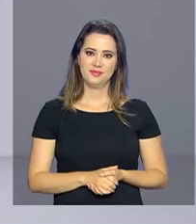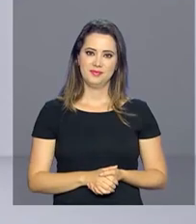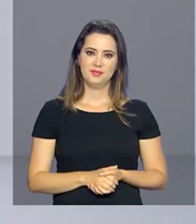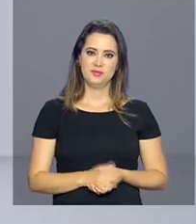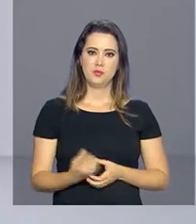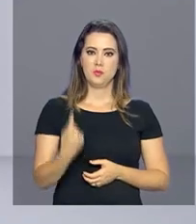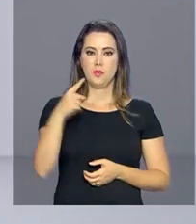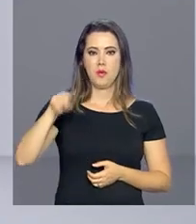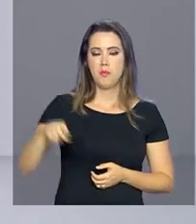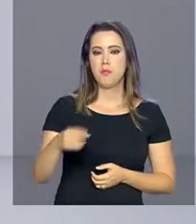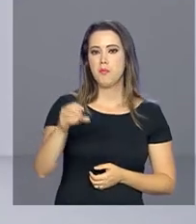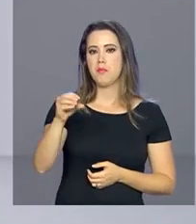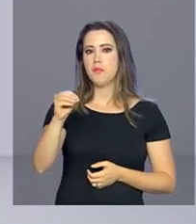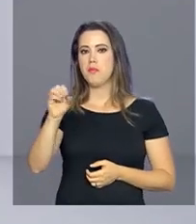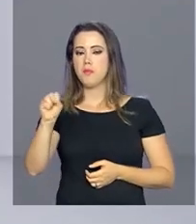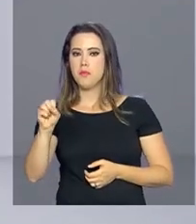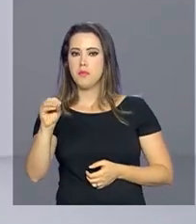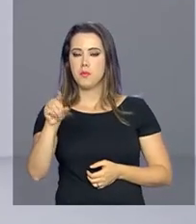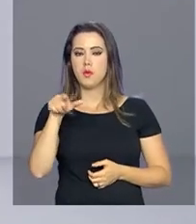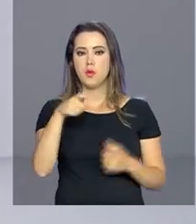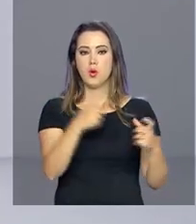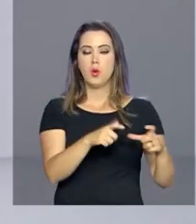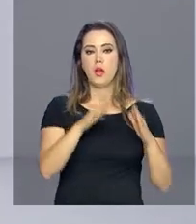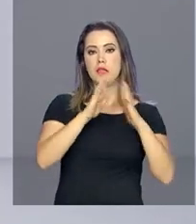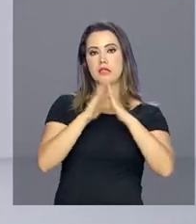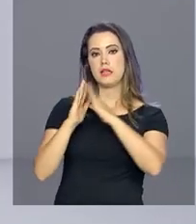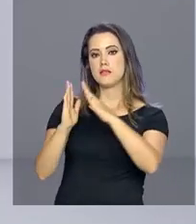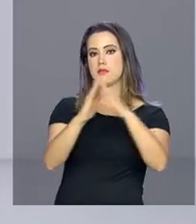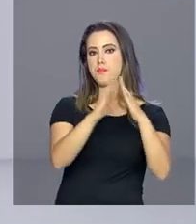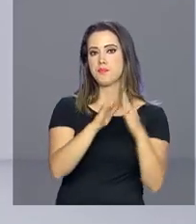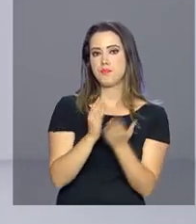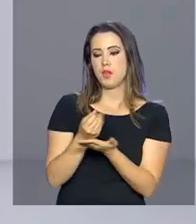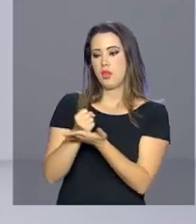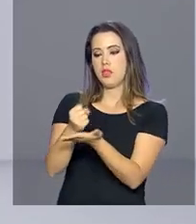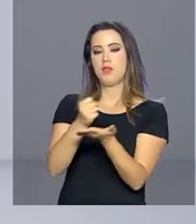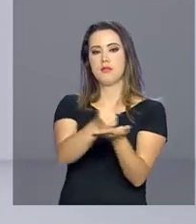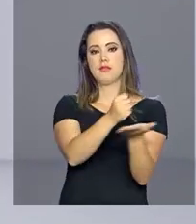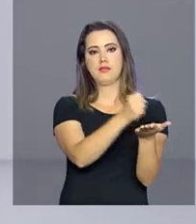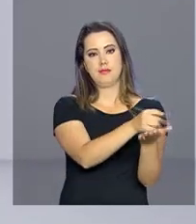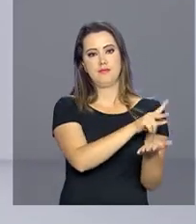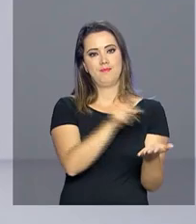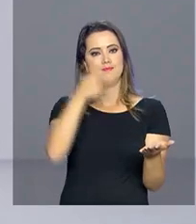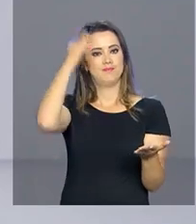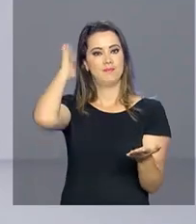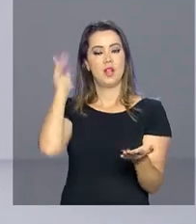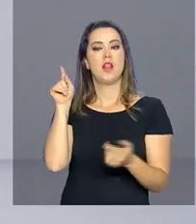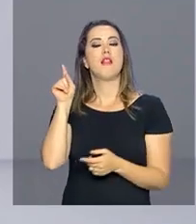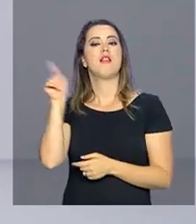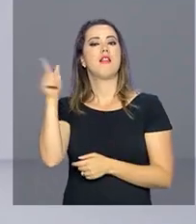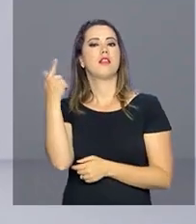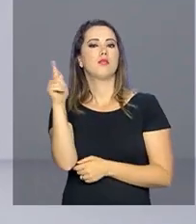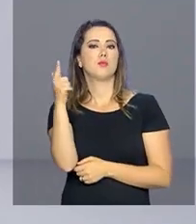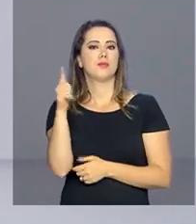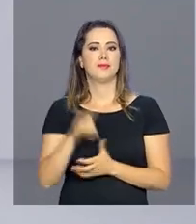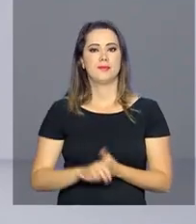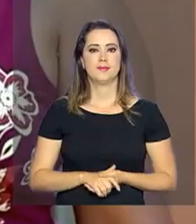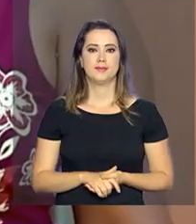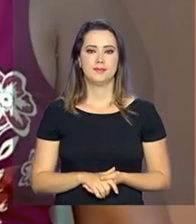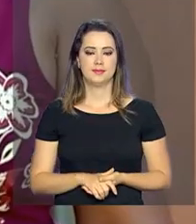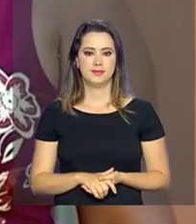1.080 unidades do Minha Casa Minha Vida foram entregues pelo presidente Michel Temer em Goiânia. Veja como foi.